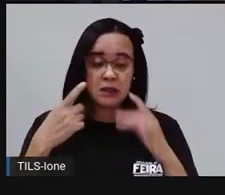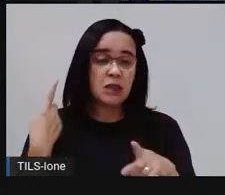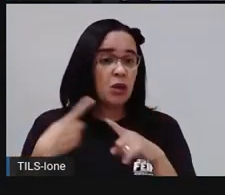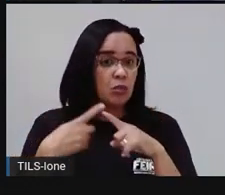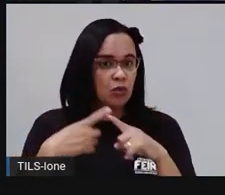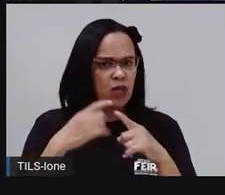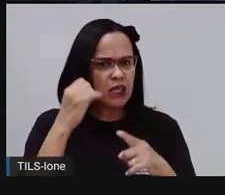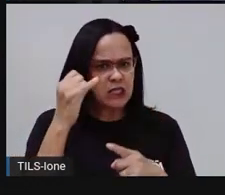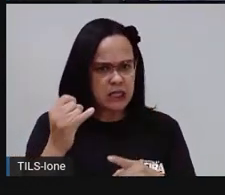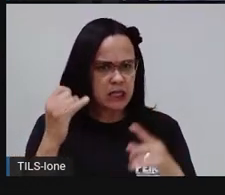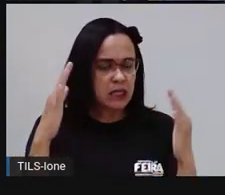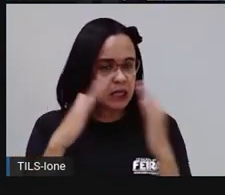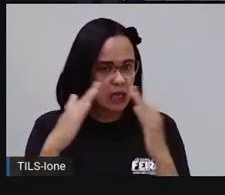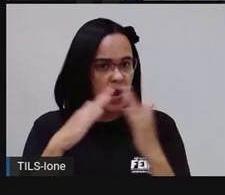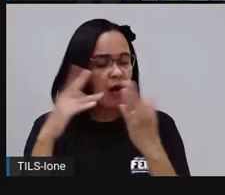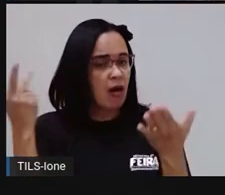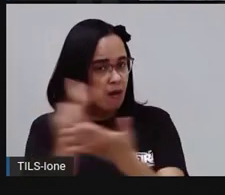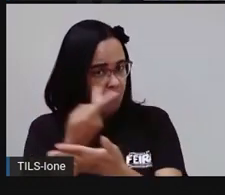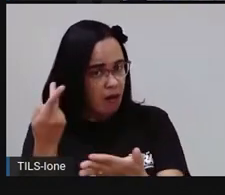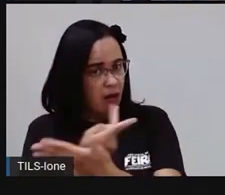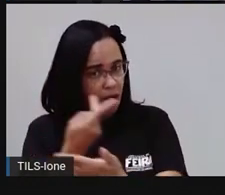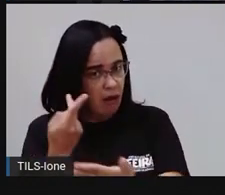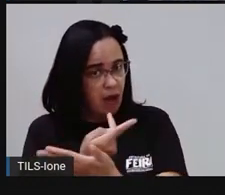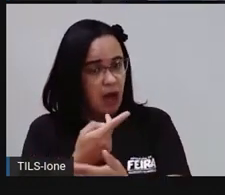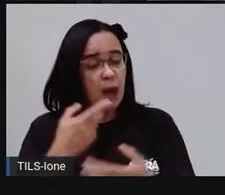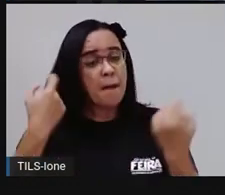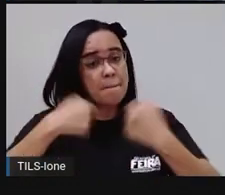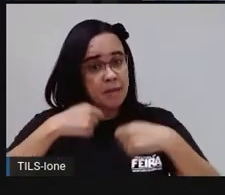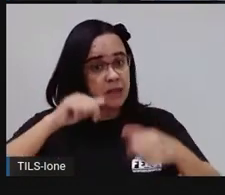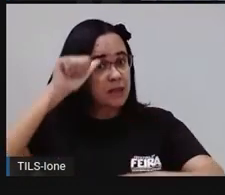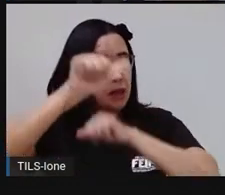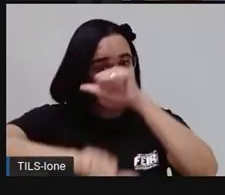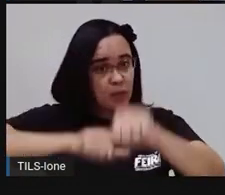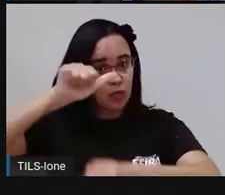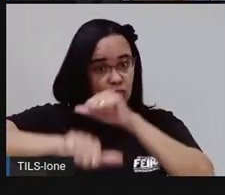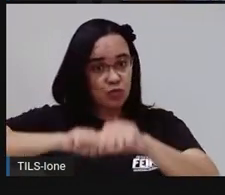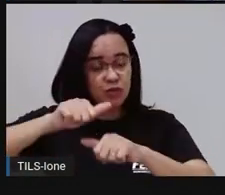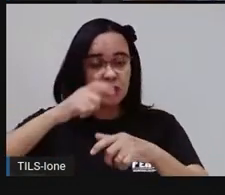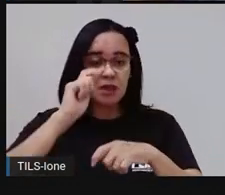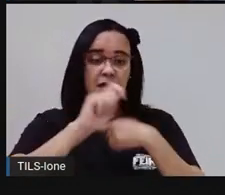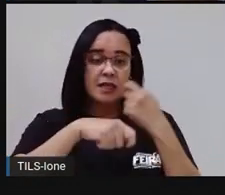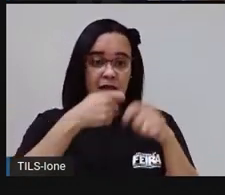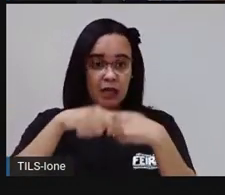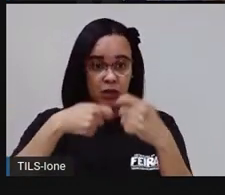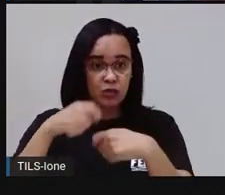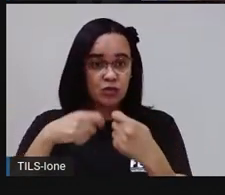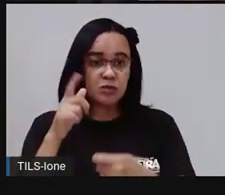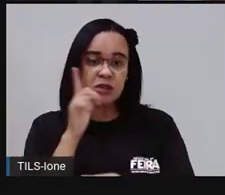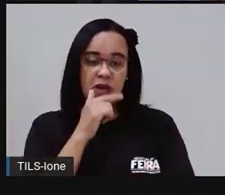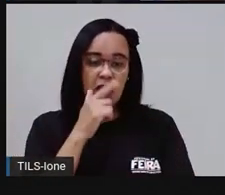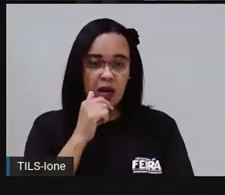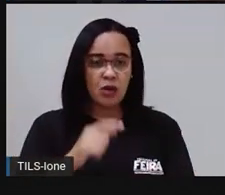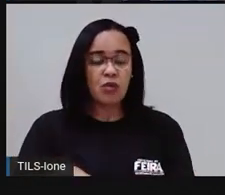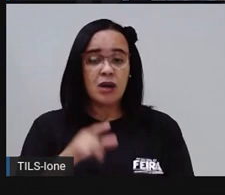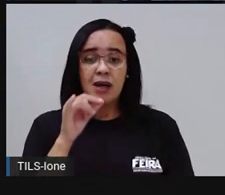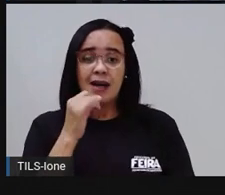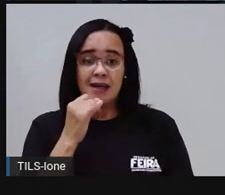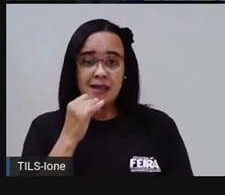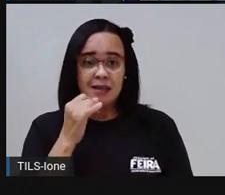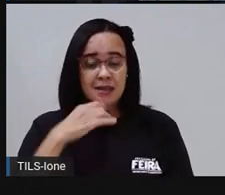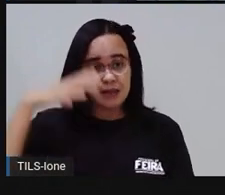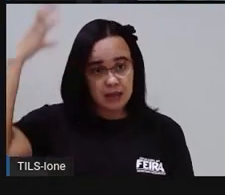para você evitá-las, tá bom? E passar a economizar água aí. Então, aqui ó, se ensaboar com o chuveiro